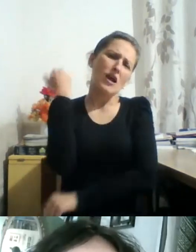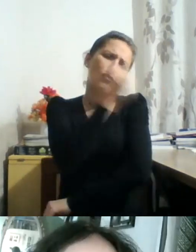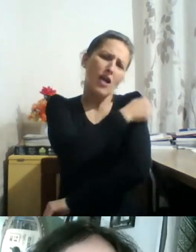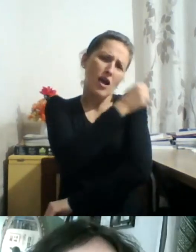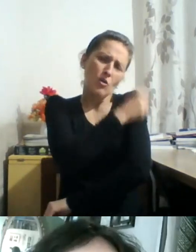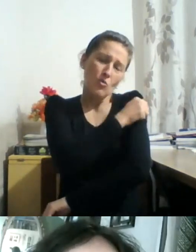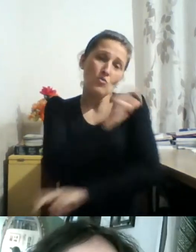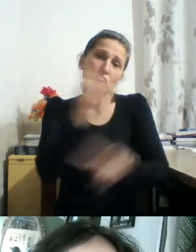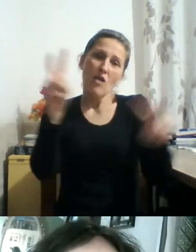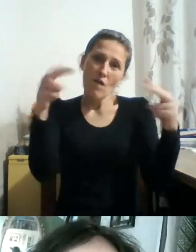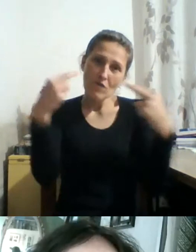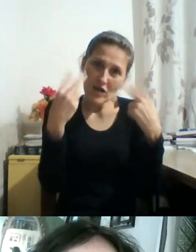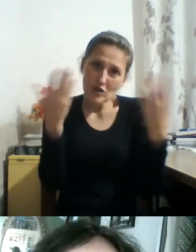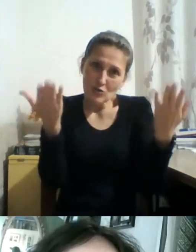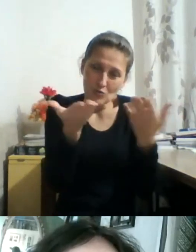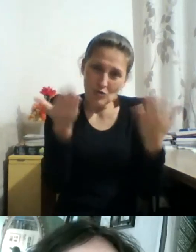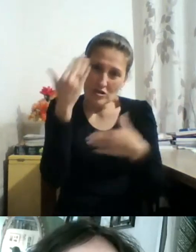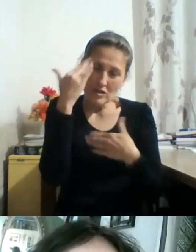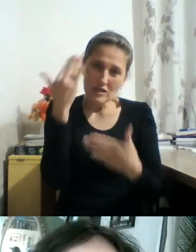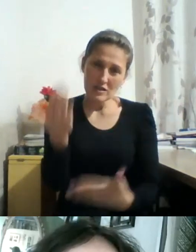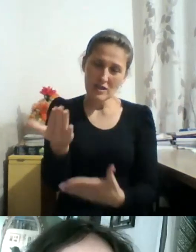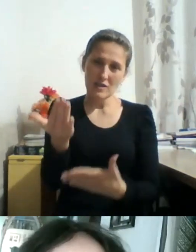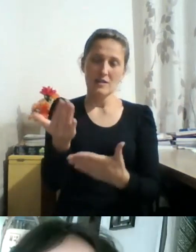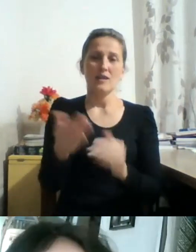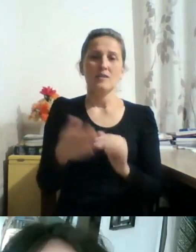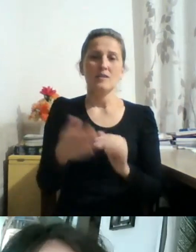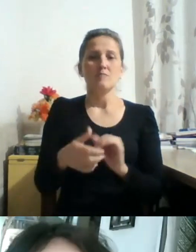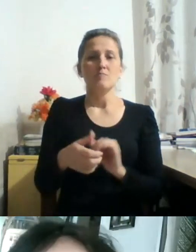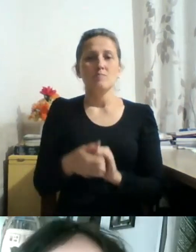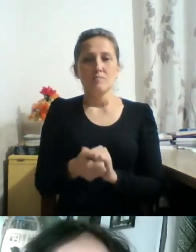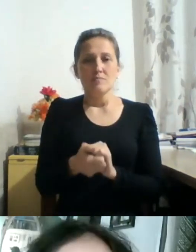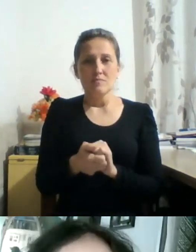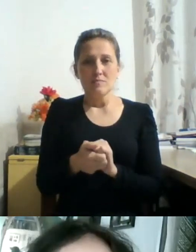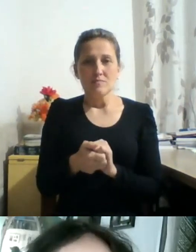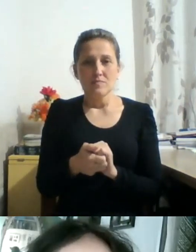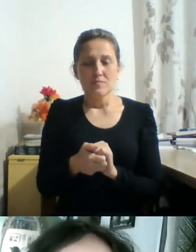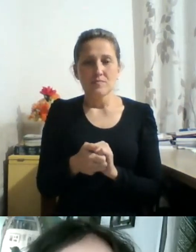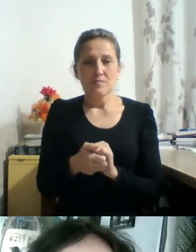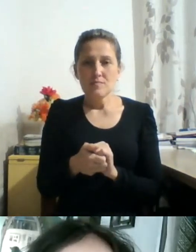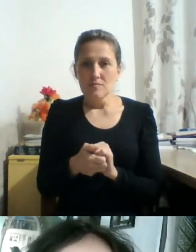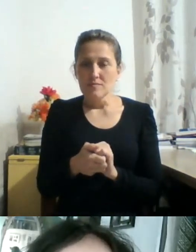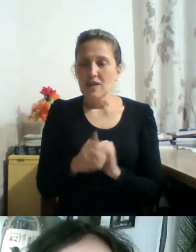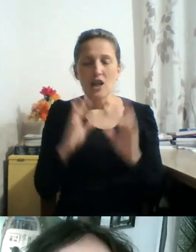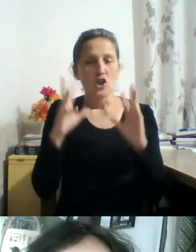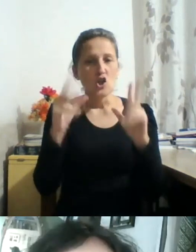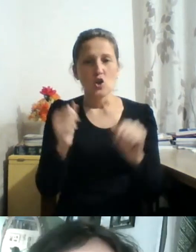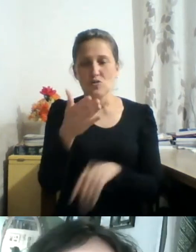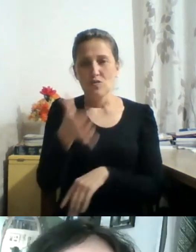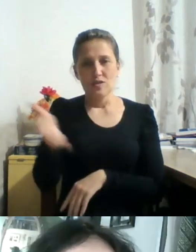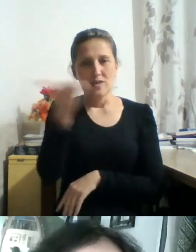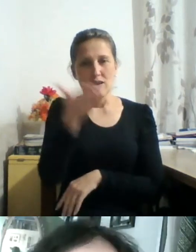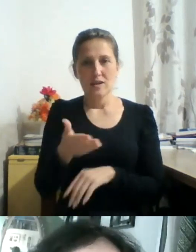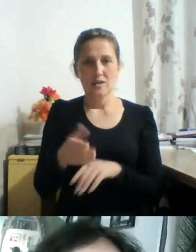assistindo, estou vendo muito deles, muito feliz e amo todos vocês. E a